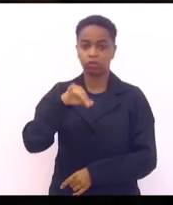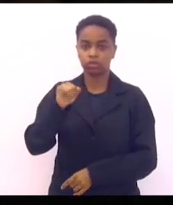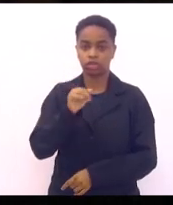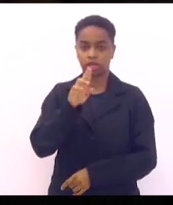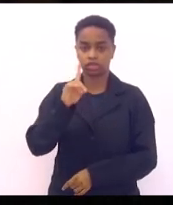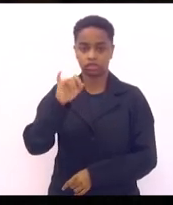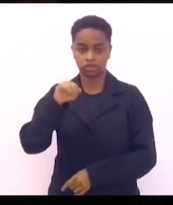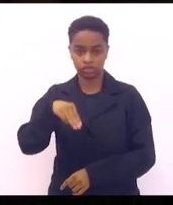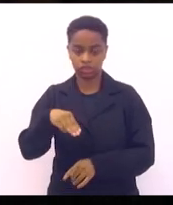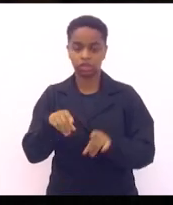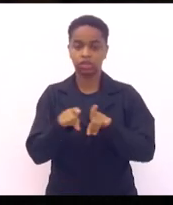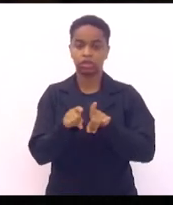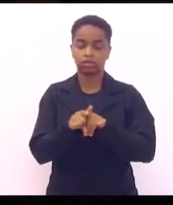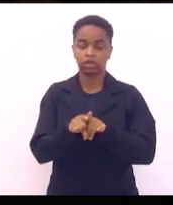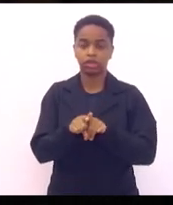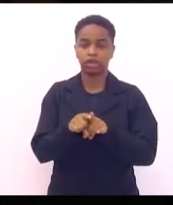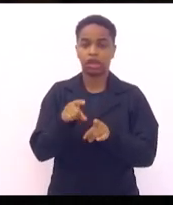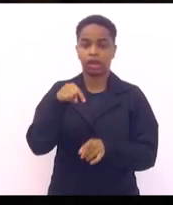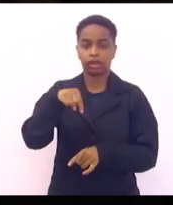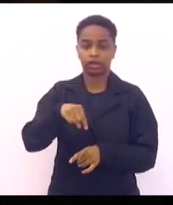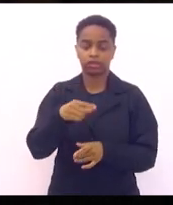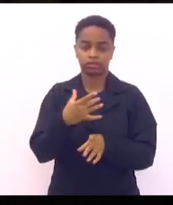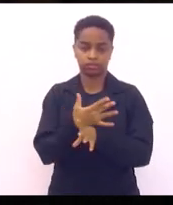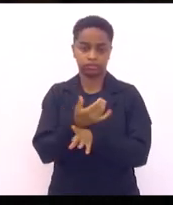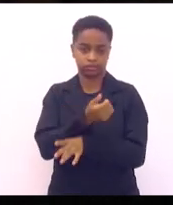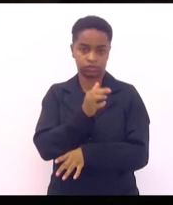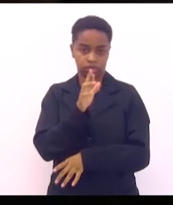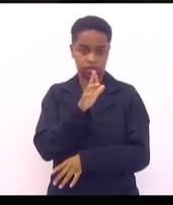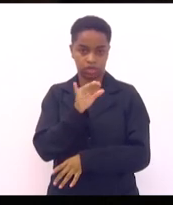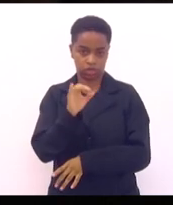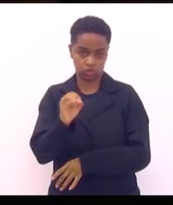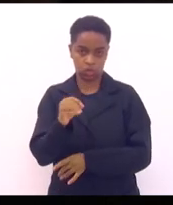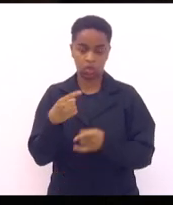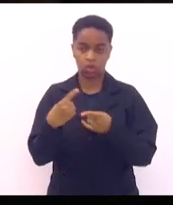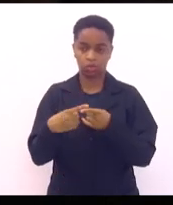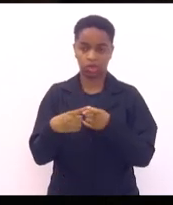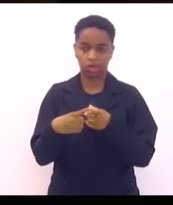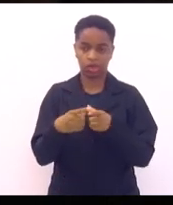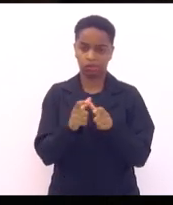reais, município do Rio, que é o maior,